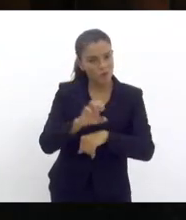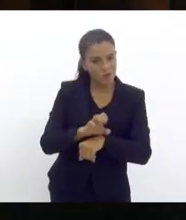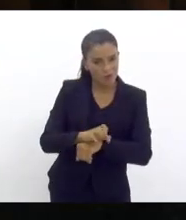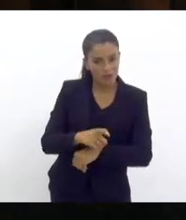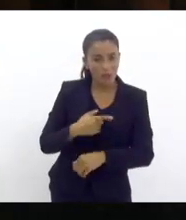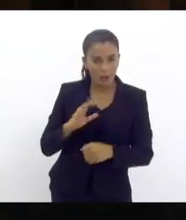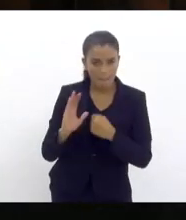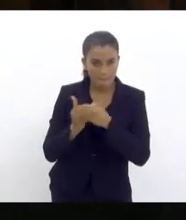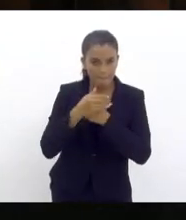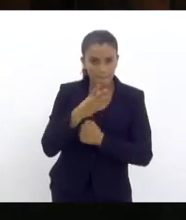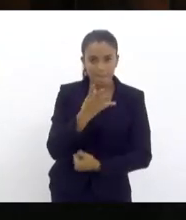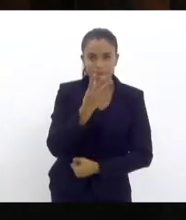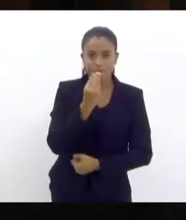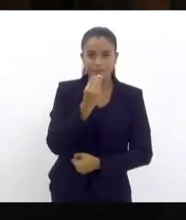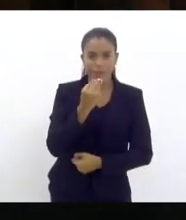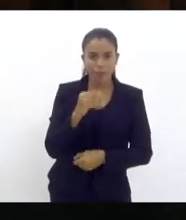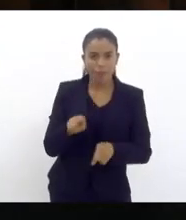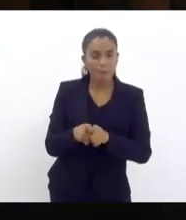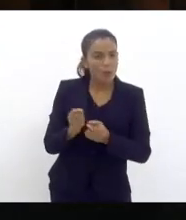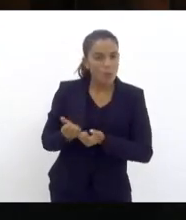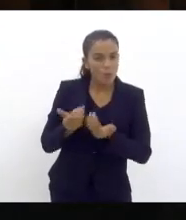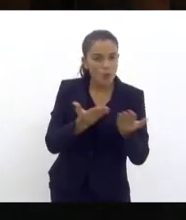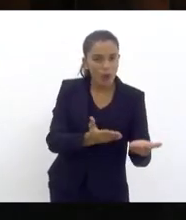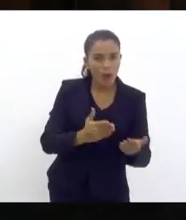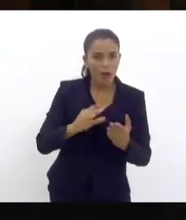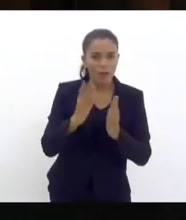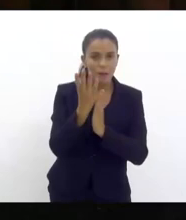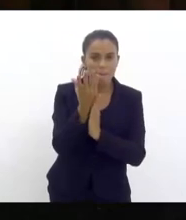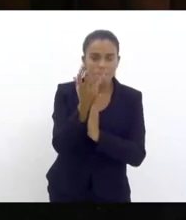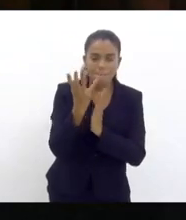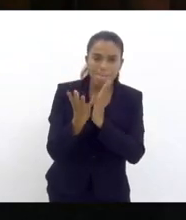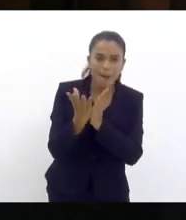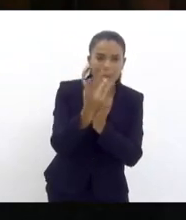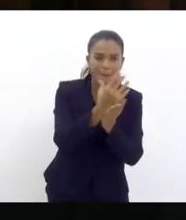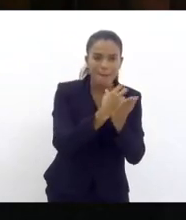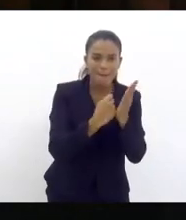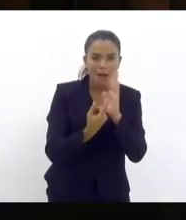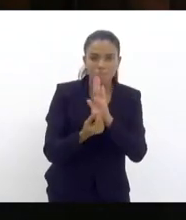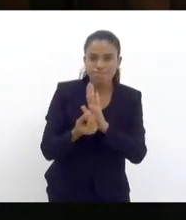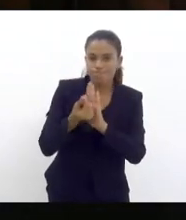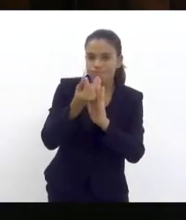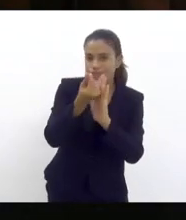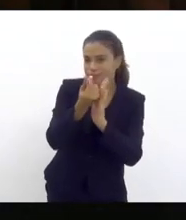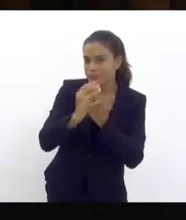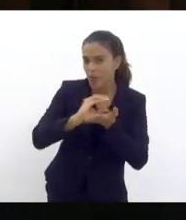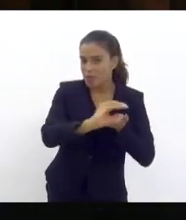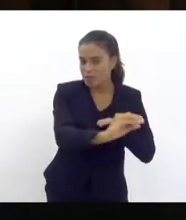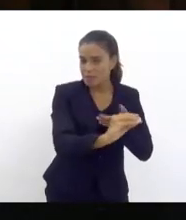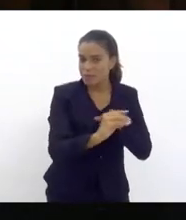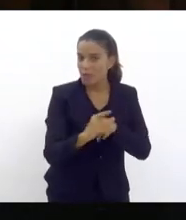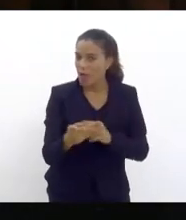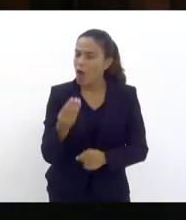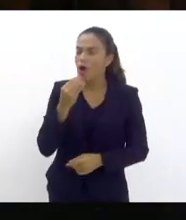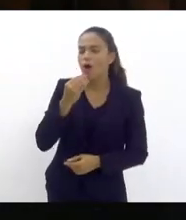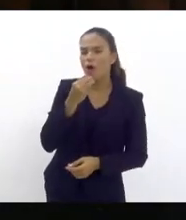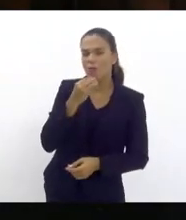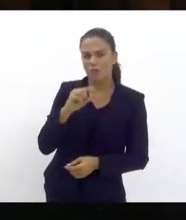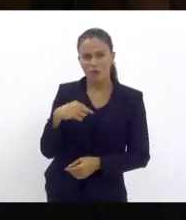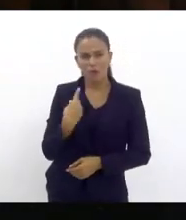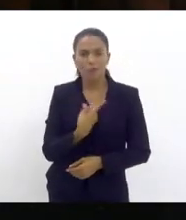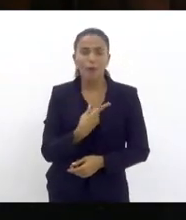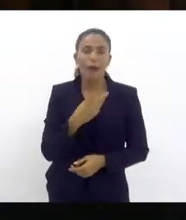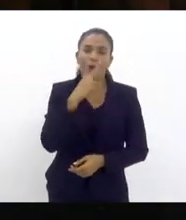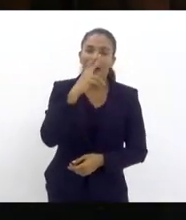omite, não garante orçamento, não garante prioridade. Então, nesse sentido, é óbvio que vamos enxugar